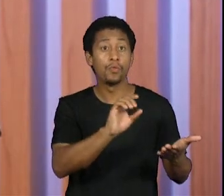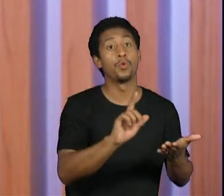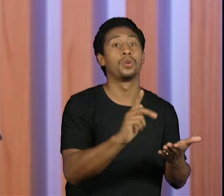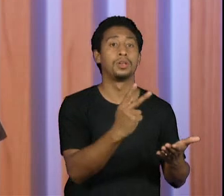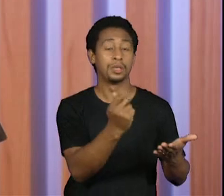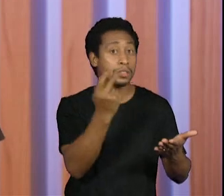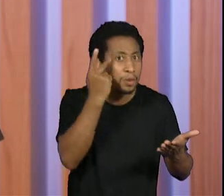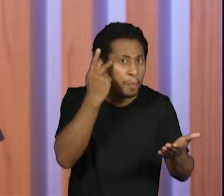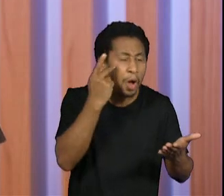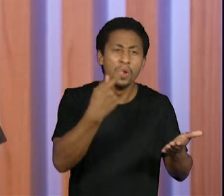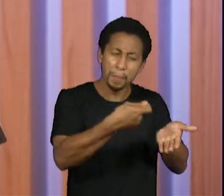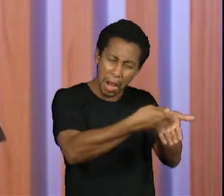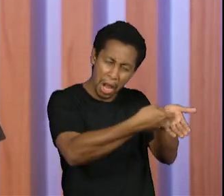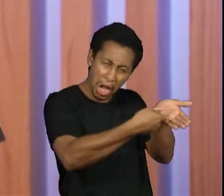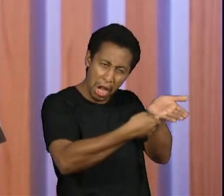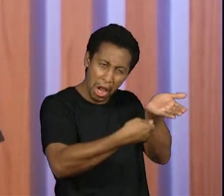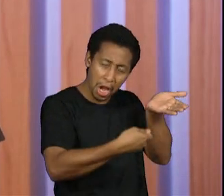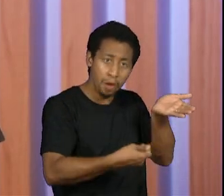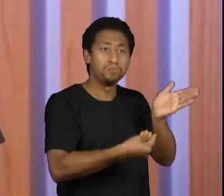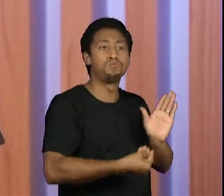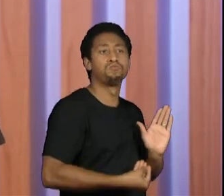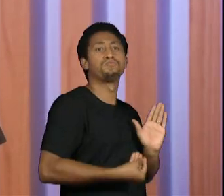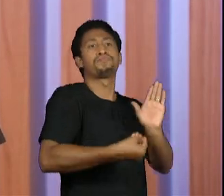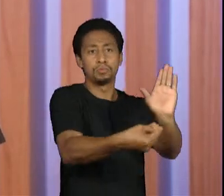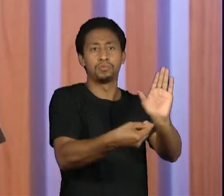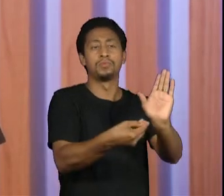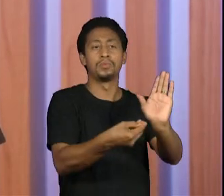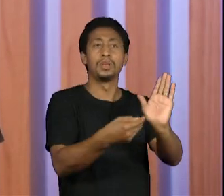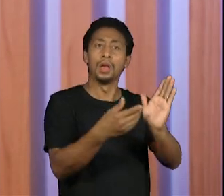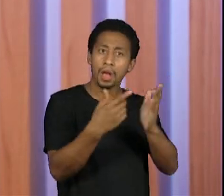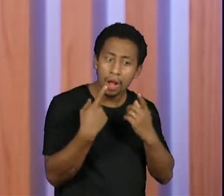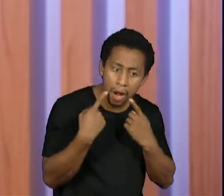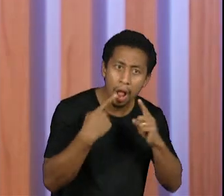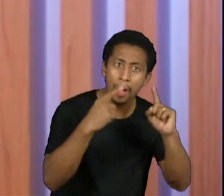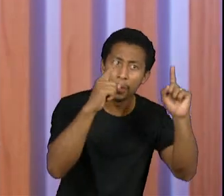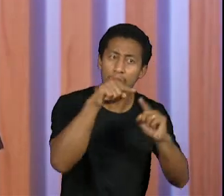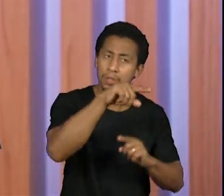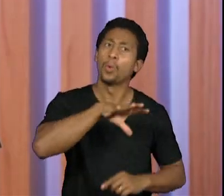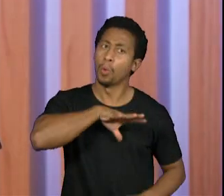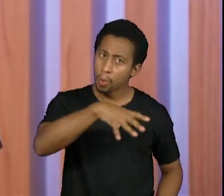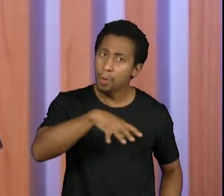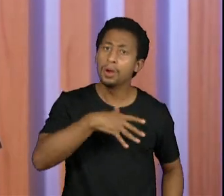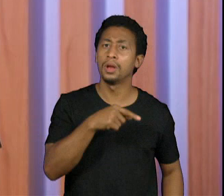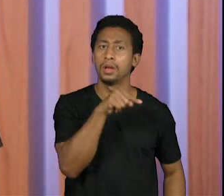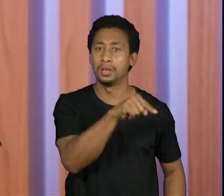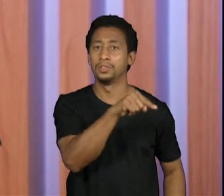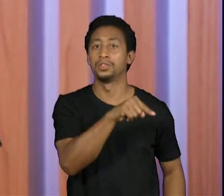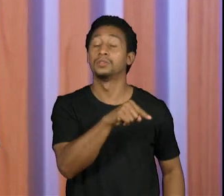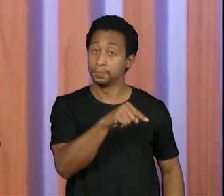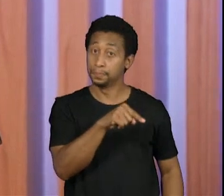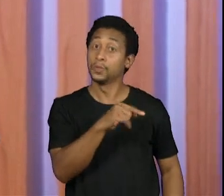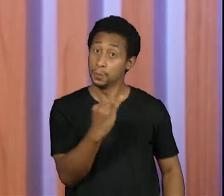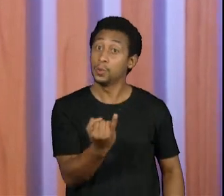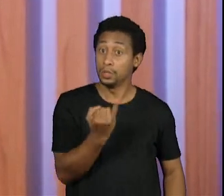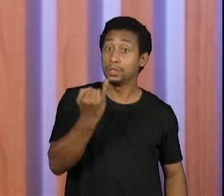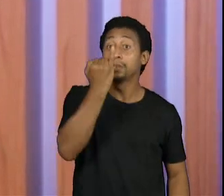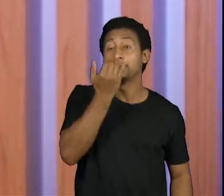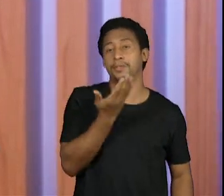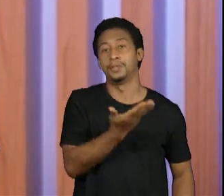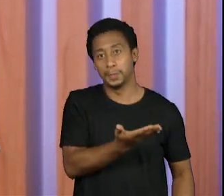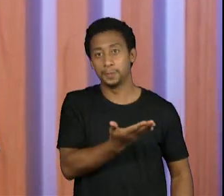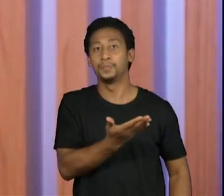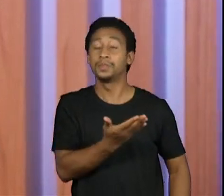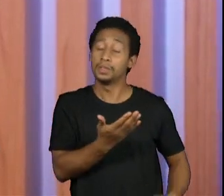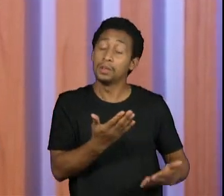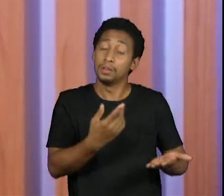tem relações de trabalho também muito frágeis e que esses jornalistas, de alguma maneira, se expuseram. Então, acho que foi algo muito importante e eu acho que o jornalista